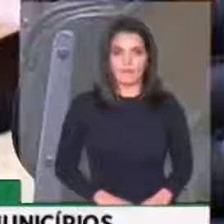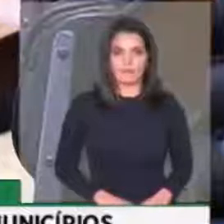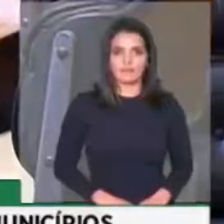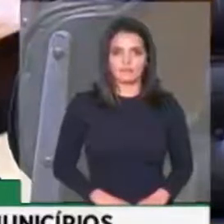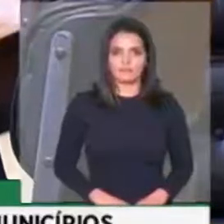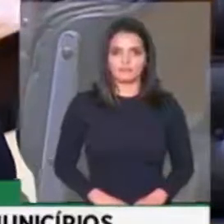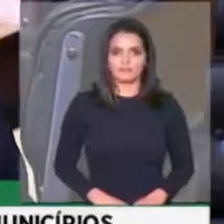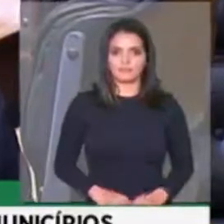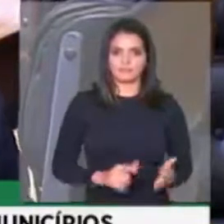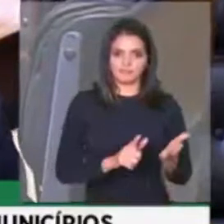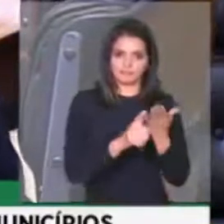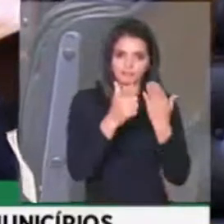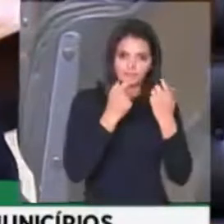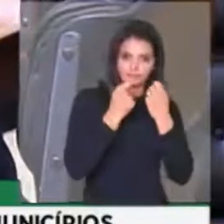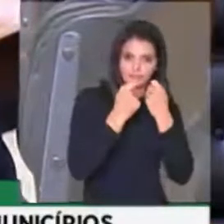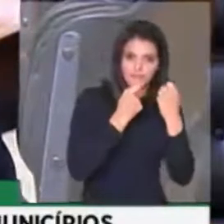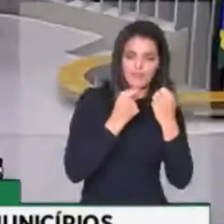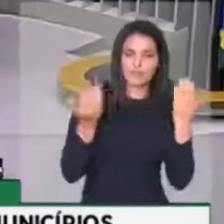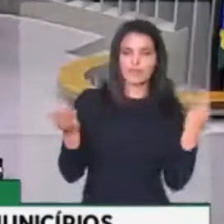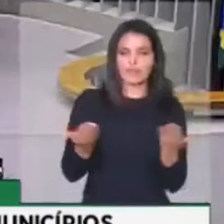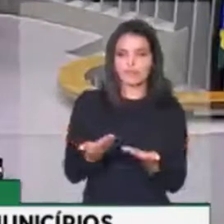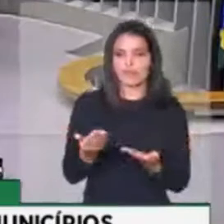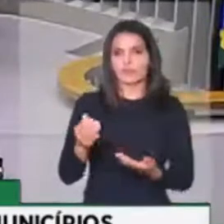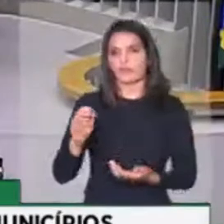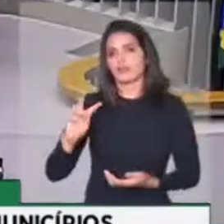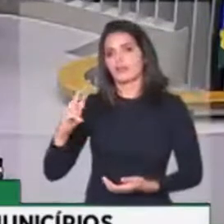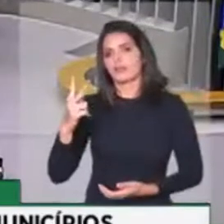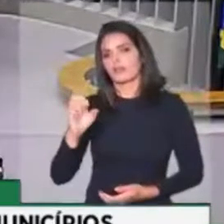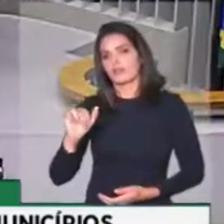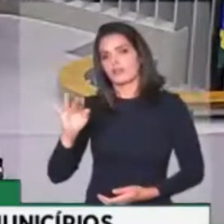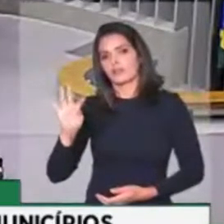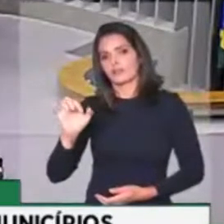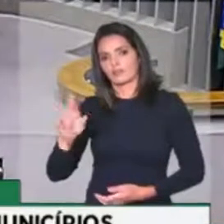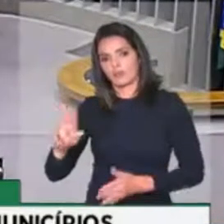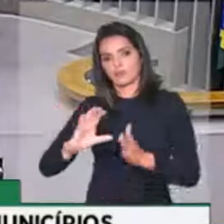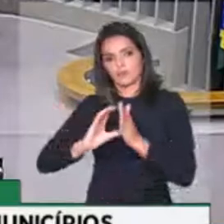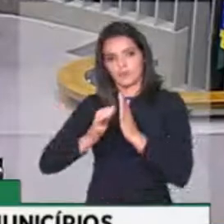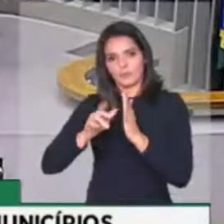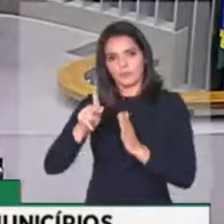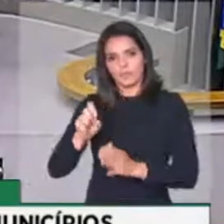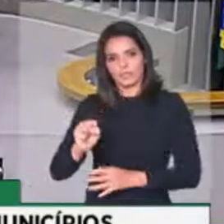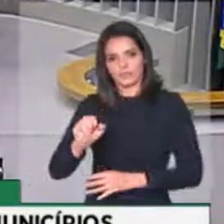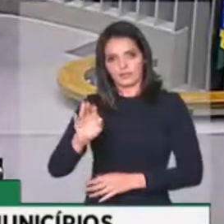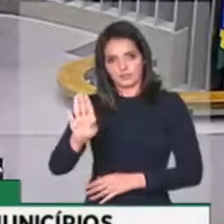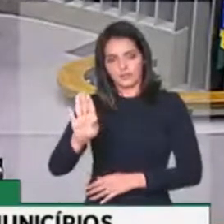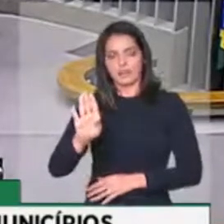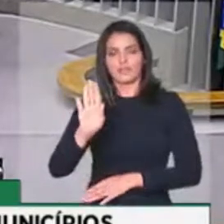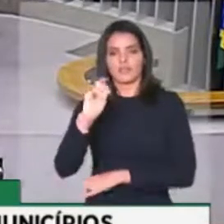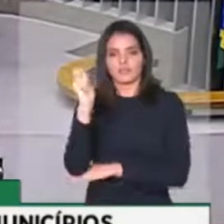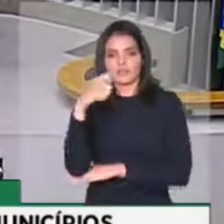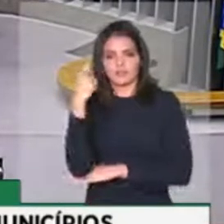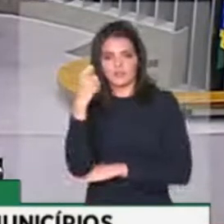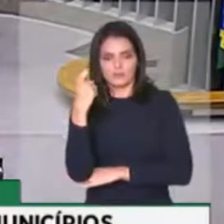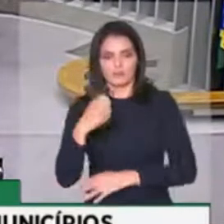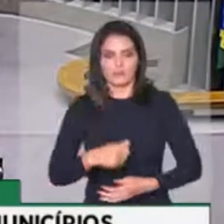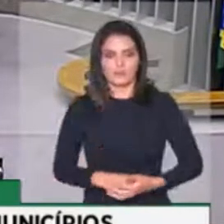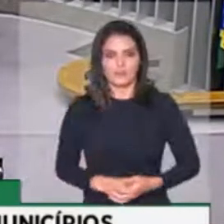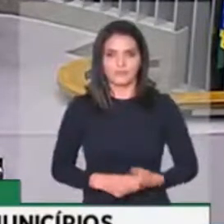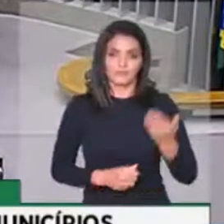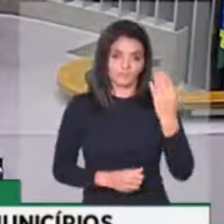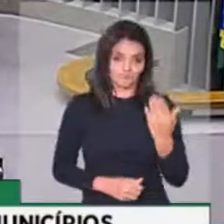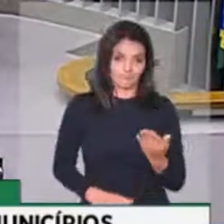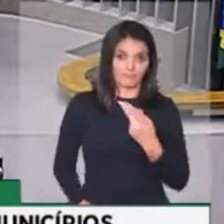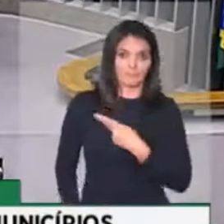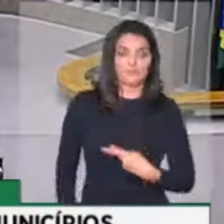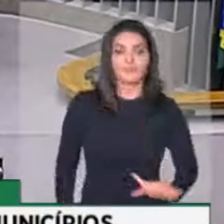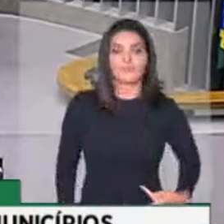Bom, nós ouvimos o deputado Heitor Chu, do PSB do Rio Grande do Sul. caros colegas